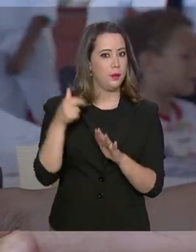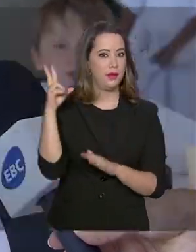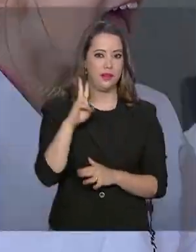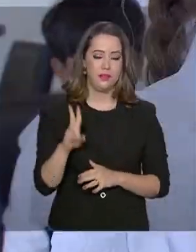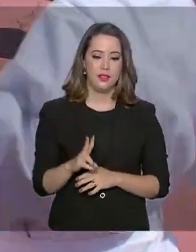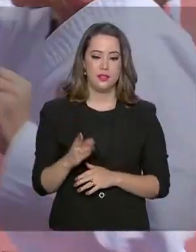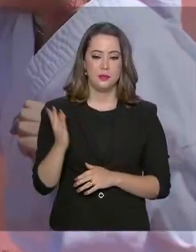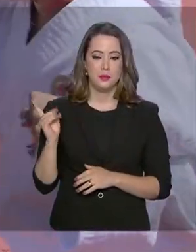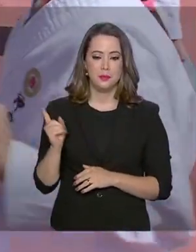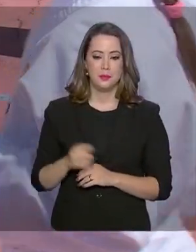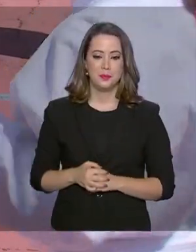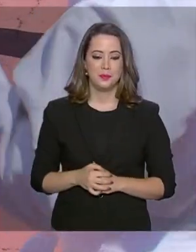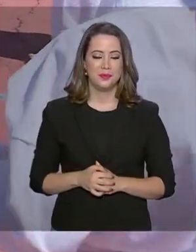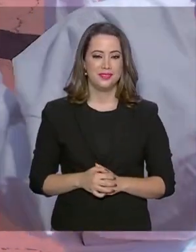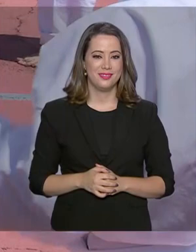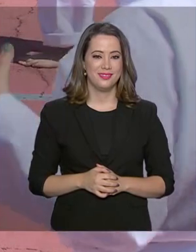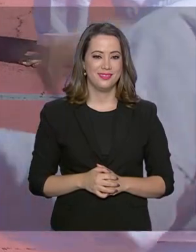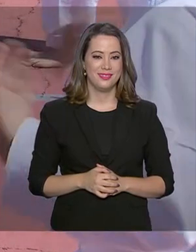quebrei a madeira.